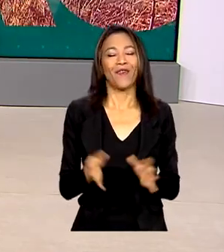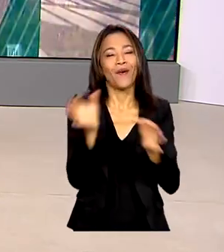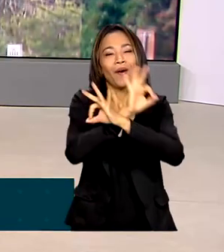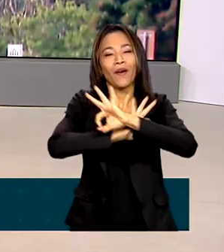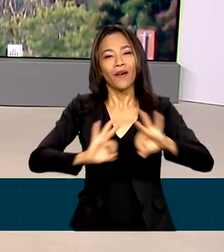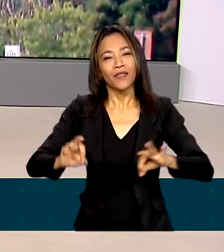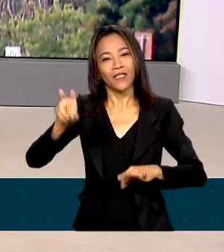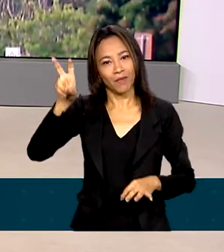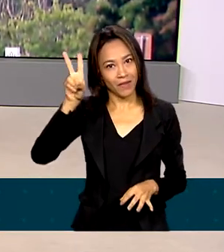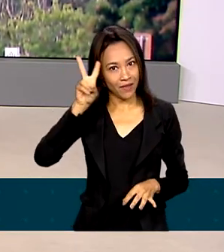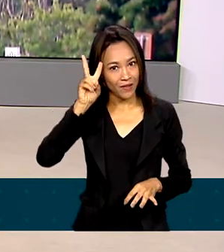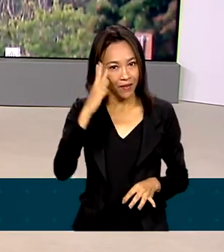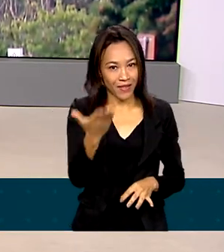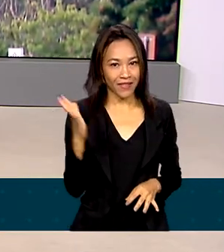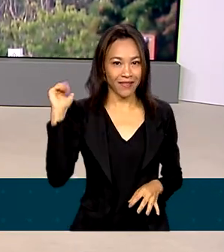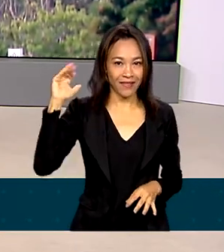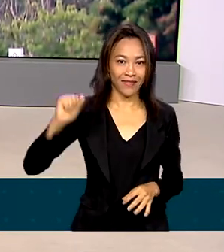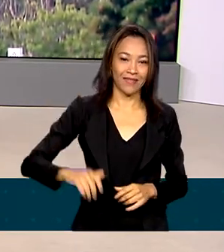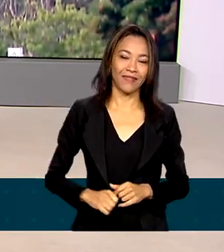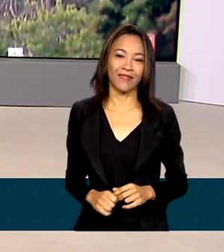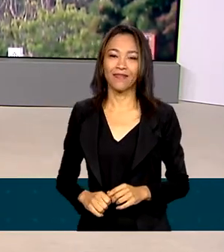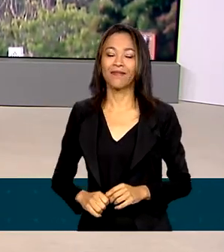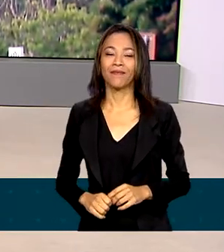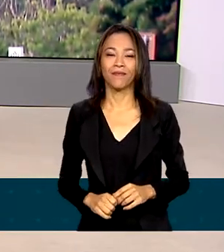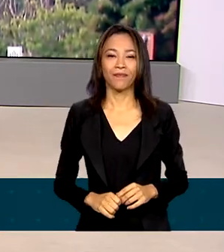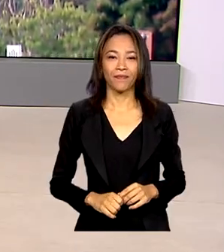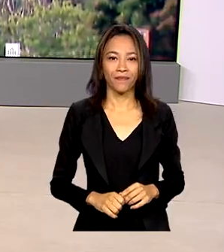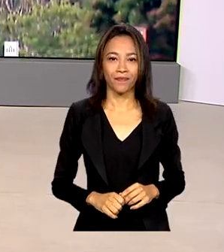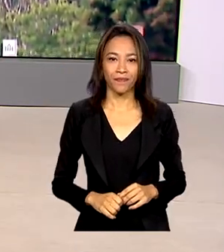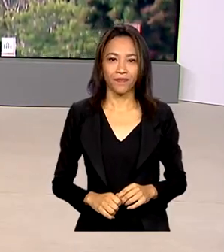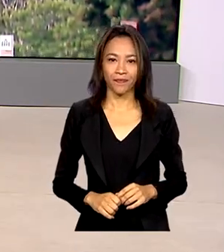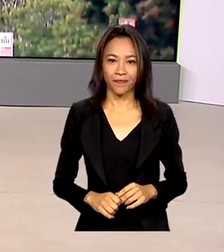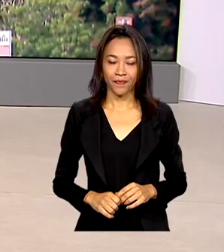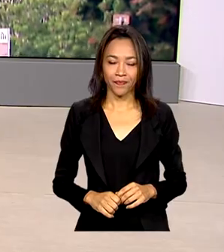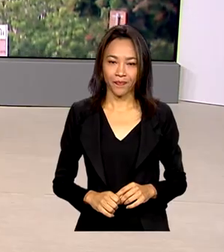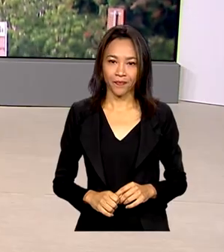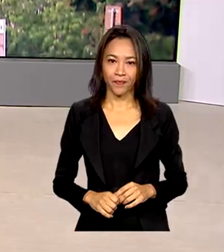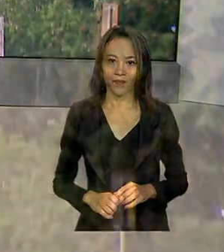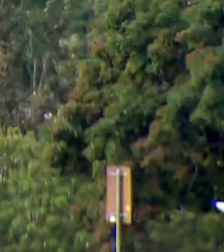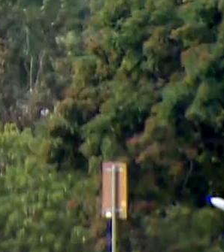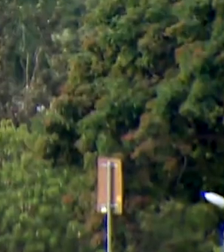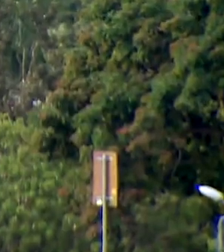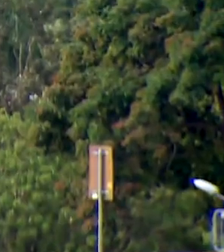ótima segunda-feira para você. Tchau! Tchau! Tchau!